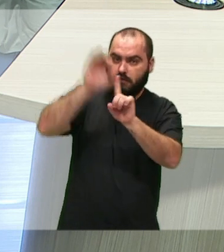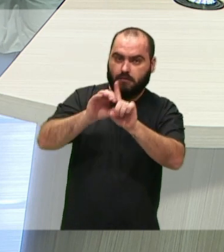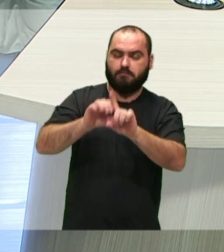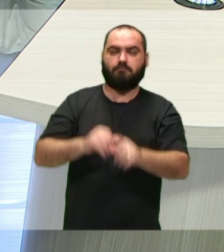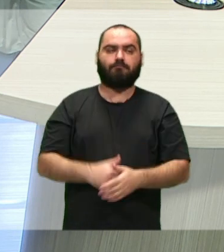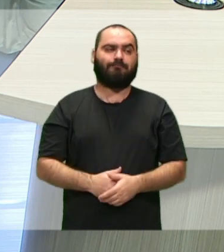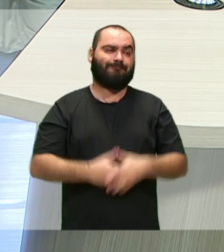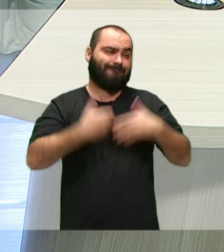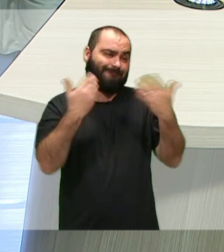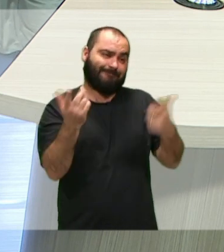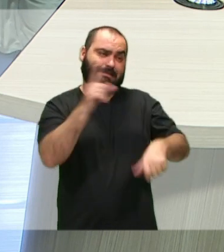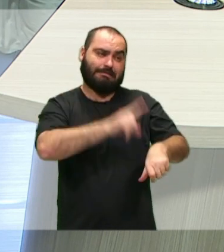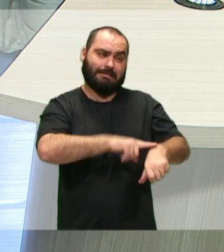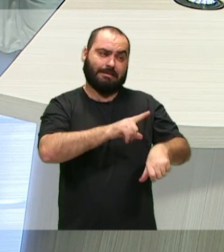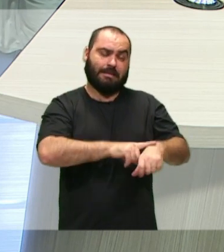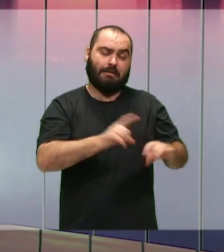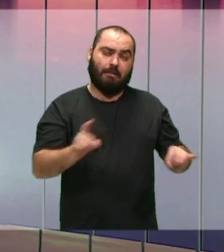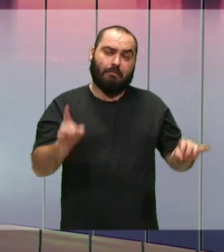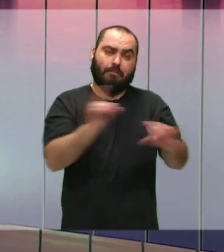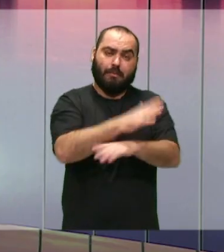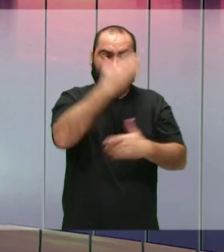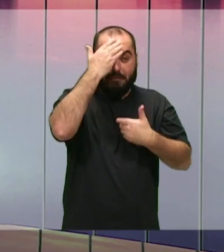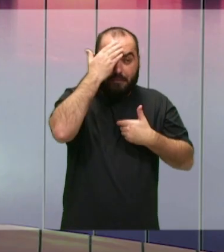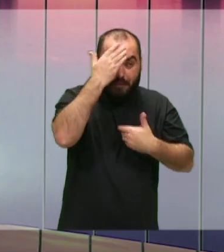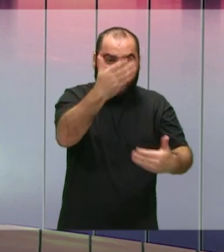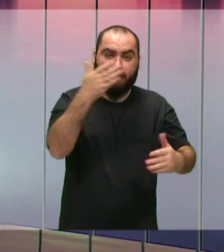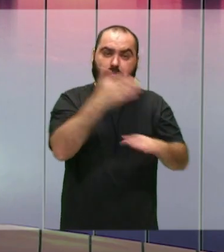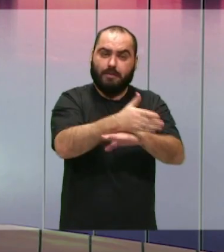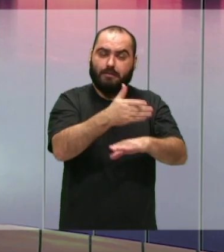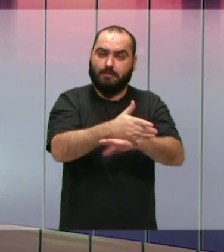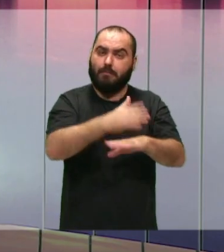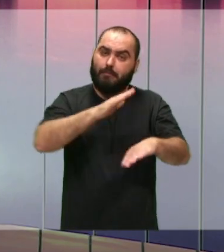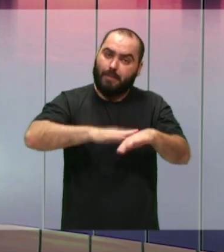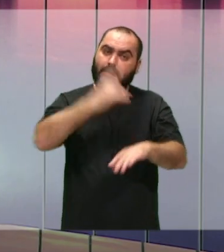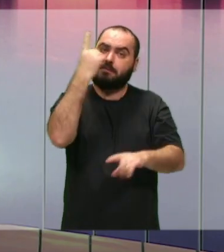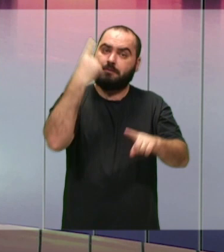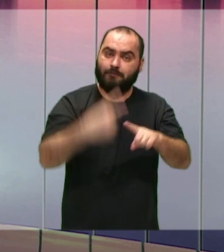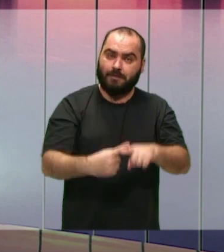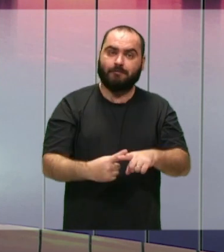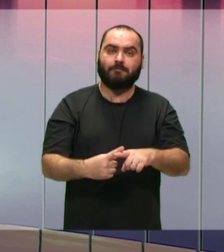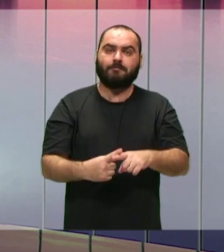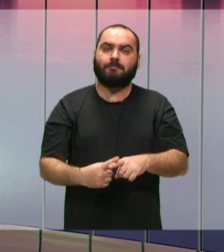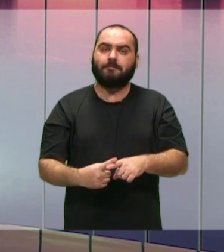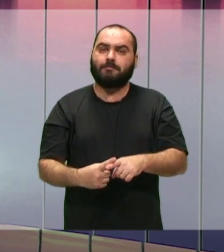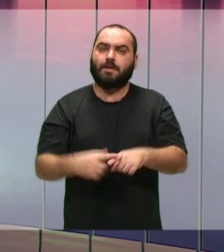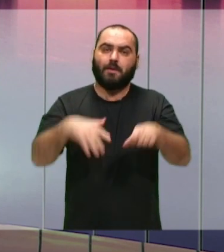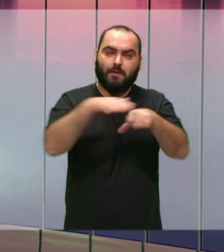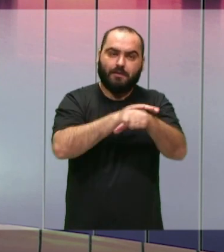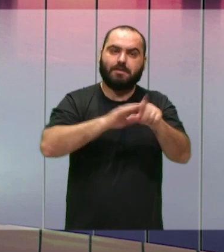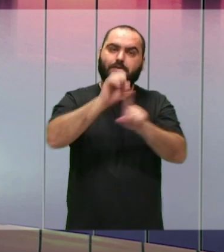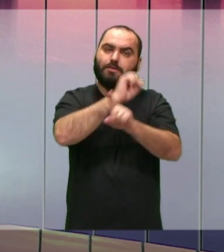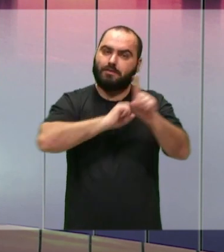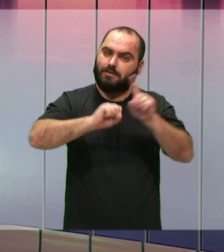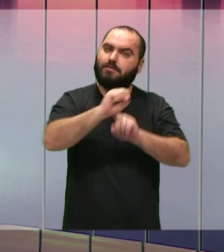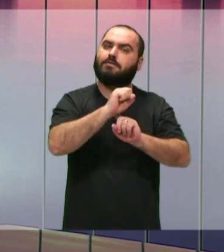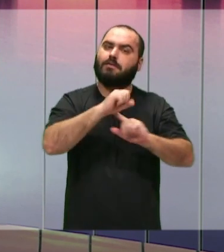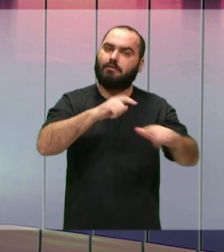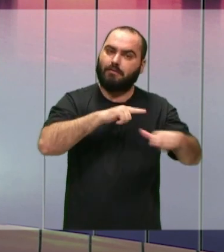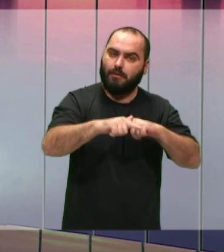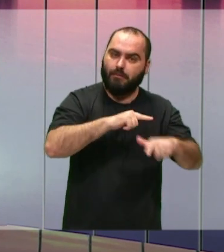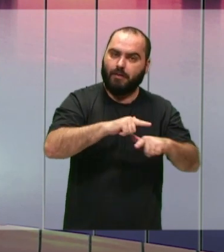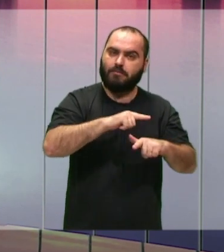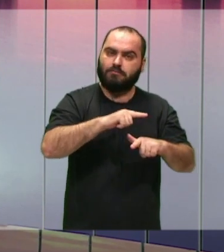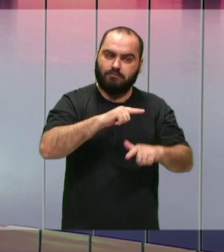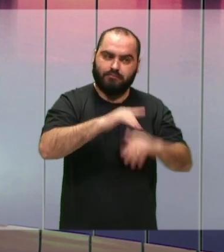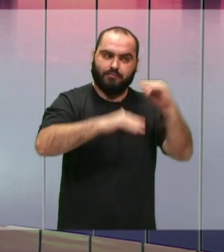nosso tempo chegou ao fim, eu agradeço pela participação aqui em mais um Fala, Presidente, prestando contas aí para a sociedade do trabalho desenvolvido aqui